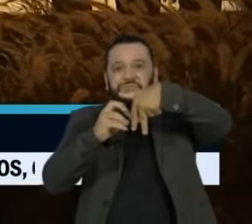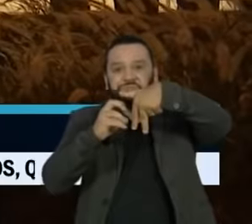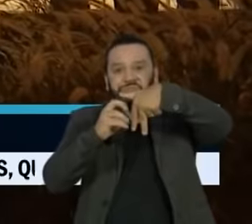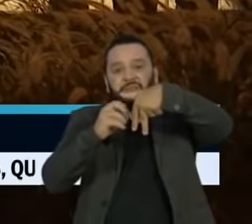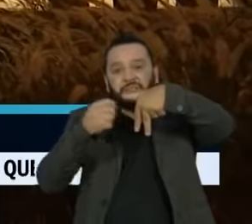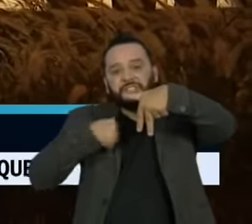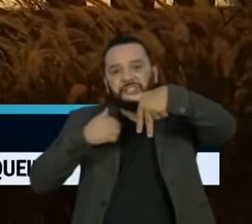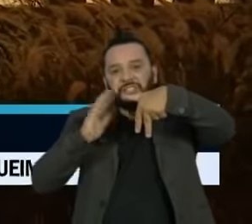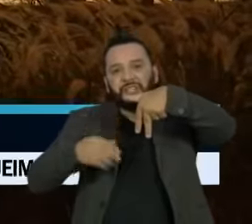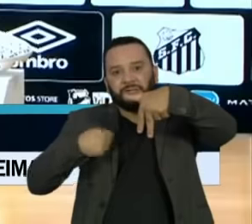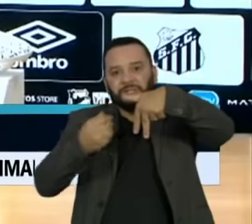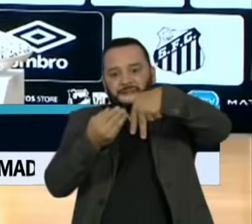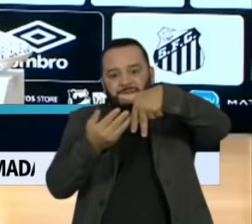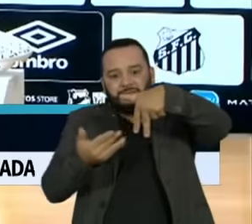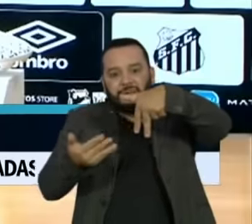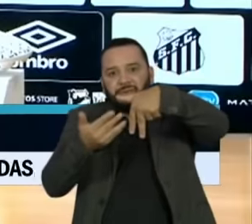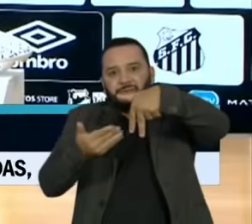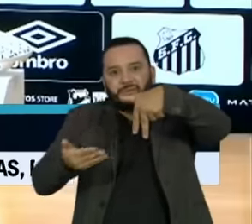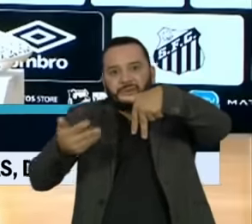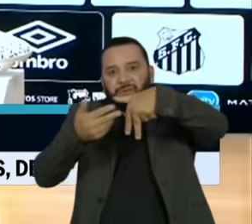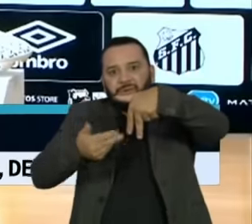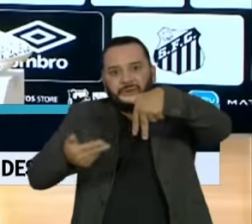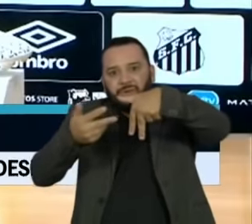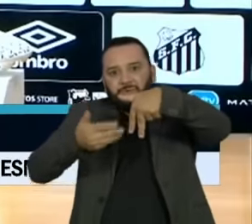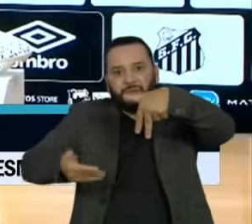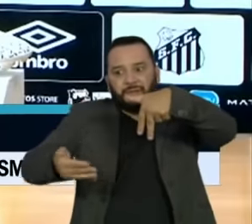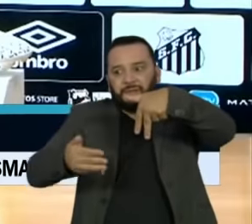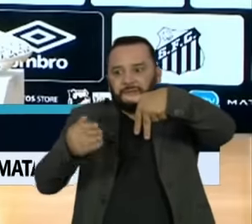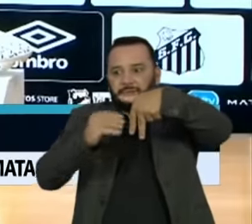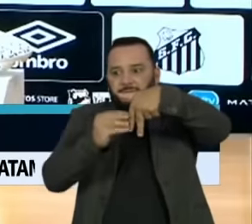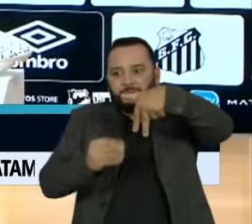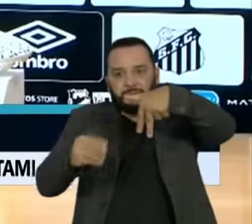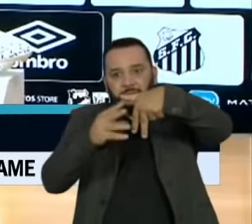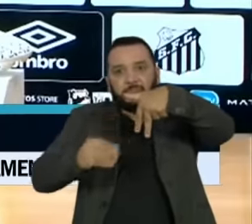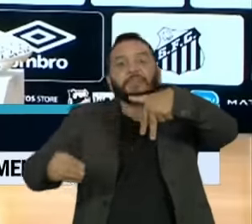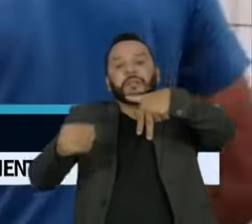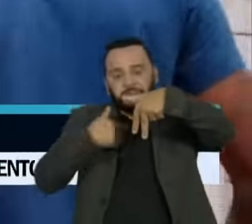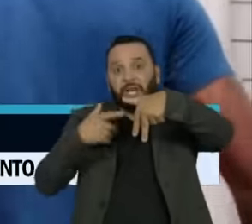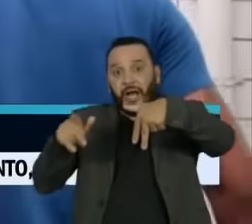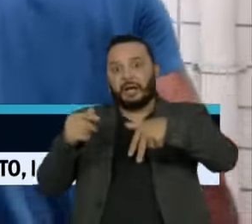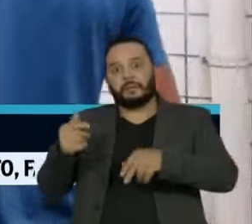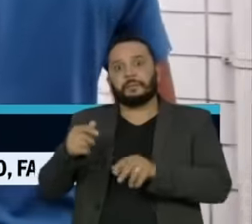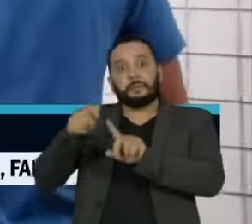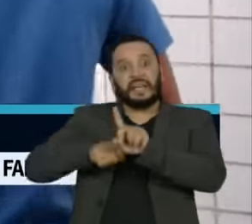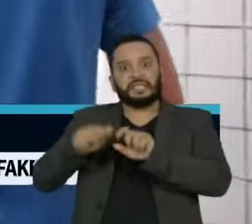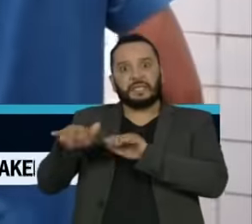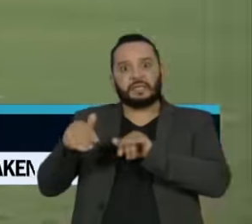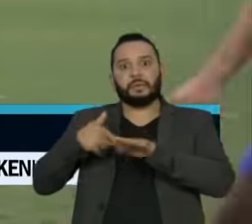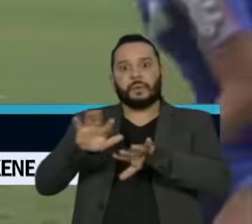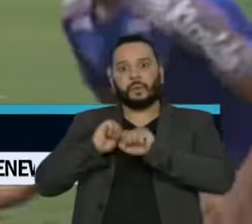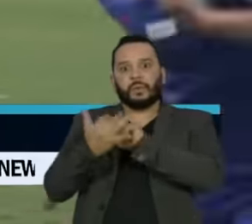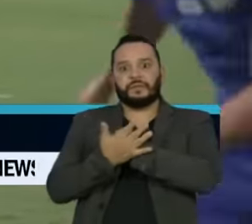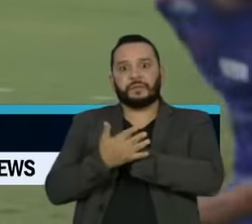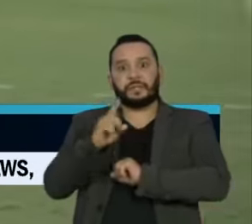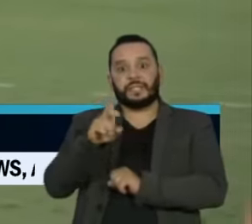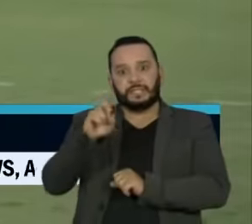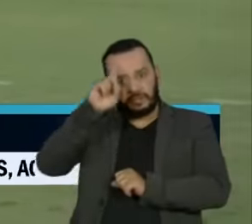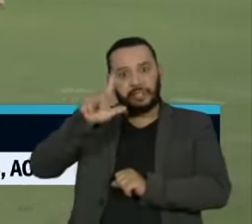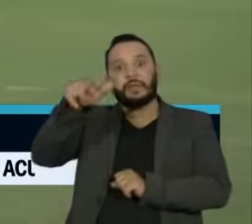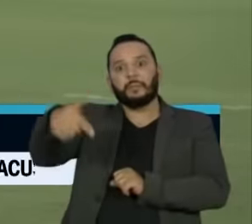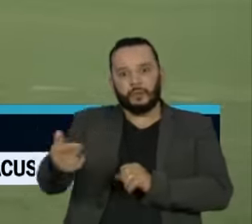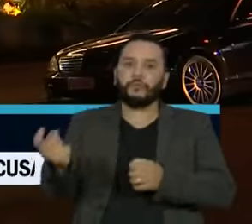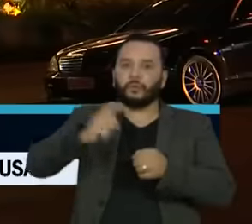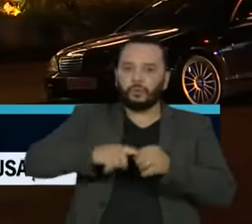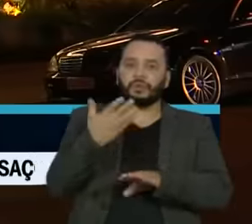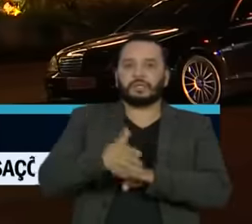trombose venosa profunda. O jogador testou positivo para o novo coronavírus no início de setembro. Quinze dias depois, voltou aos